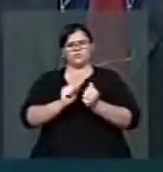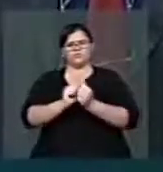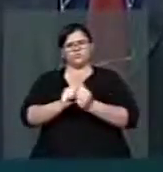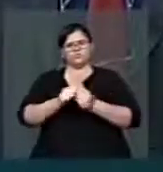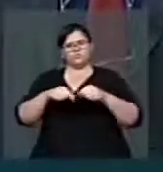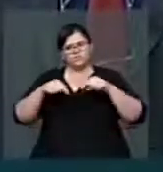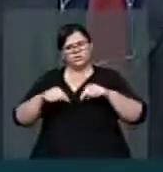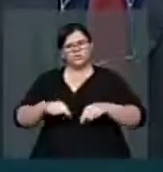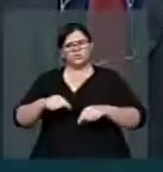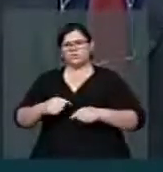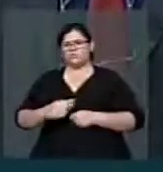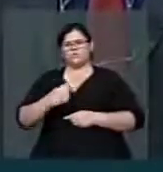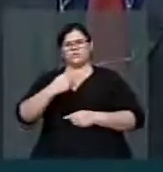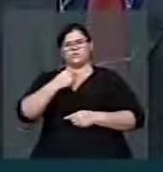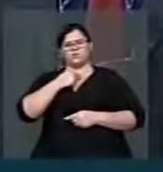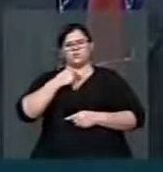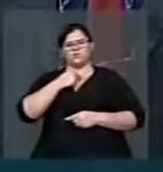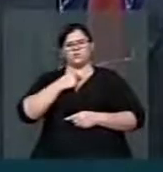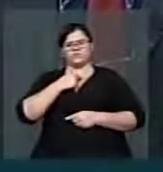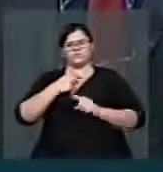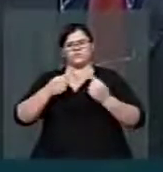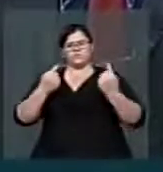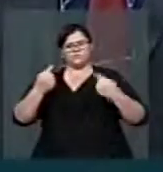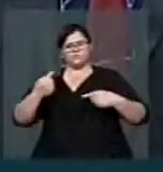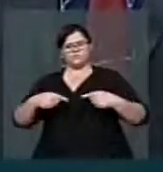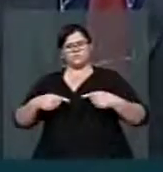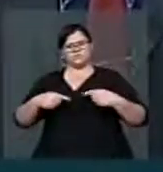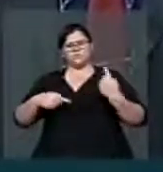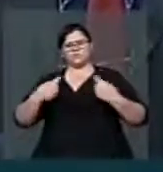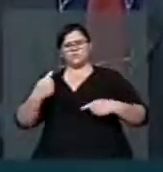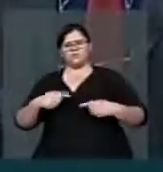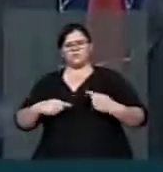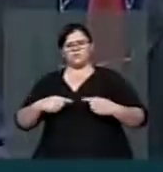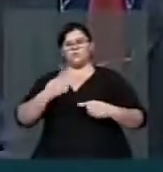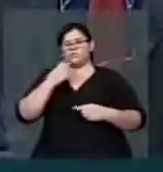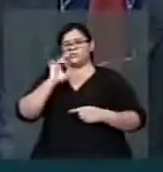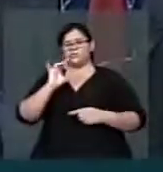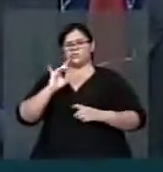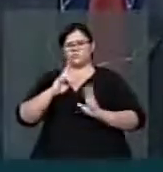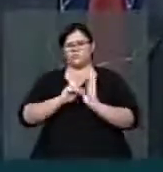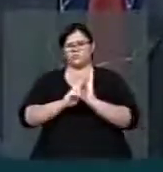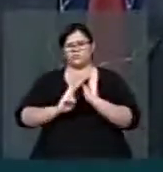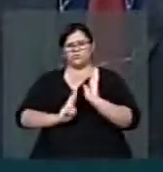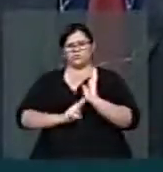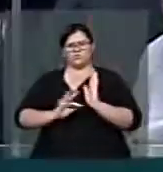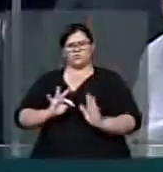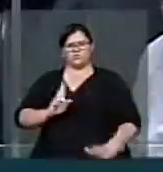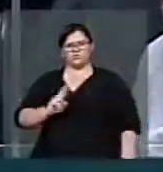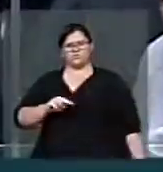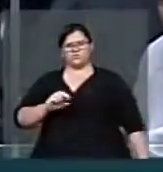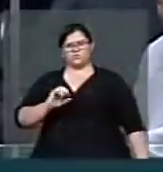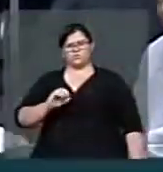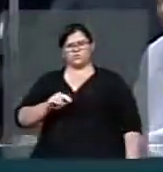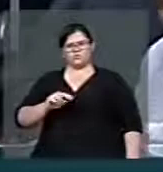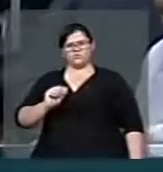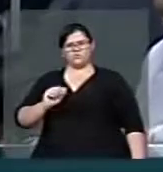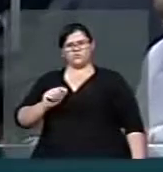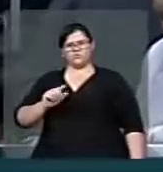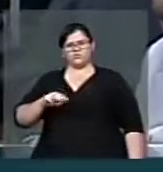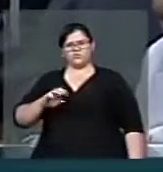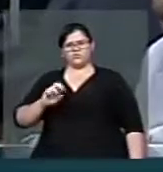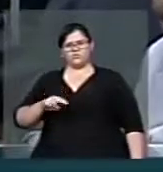Nós sabemos, não podemos ficar com esse tipo de confronto. Estou falando aqui só regimentalmente e funcionalmente. Inabalável.